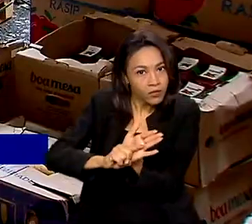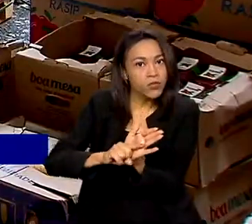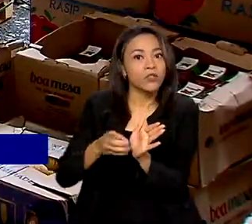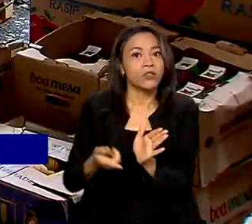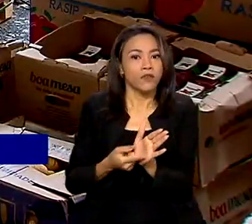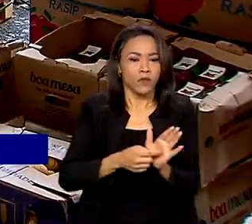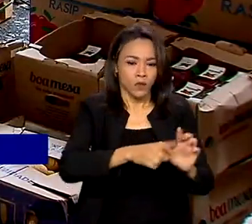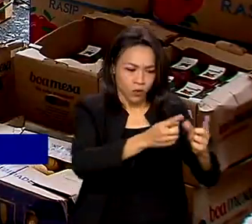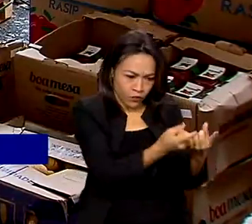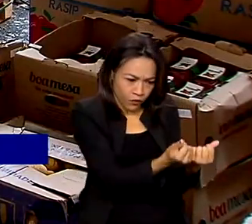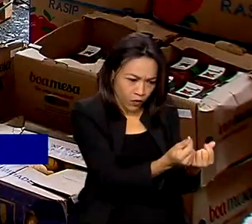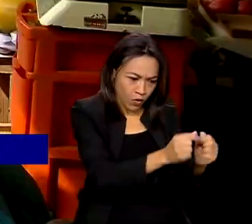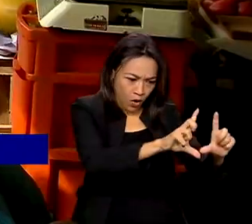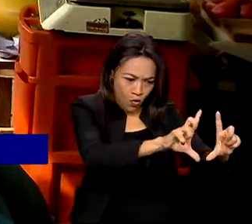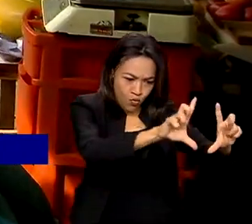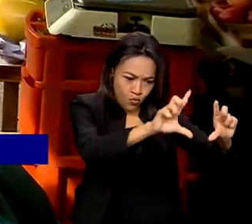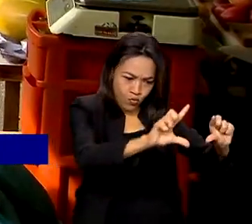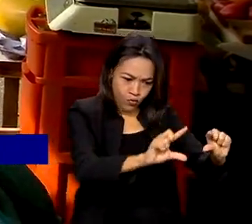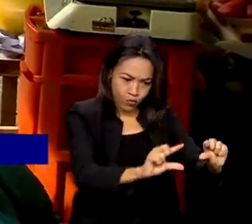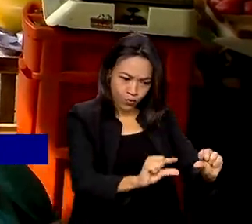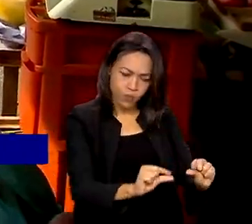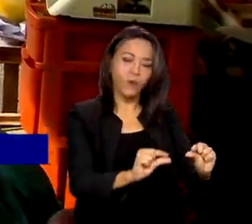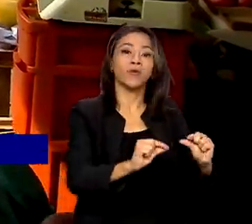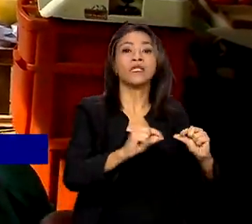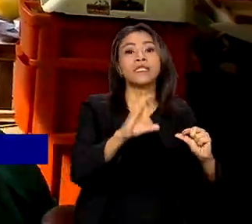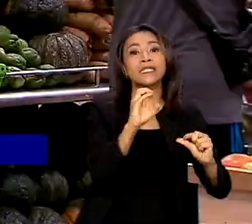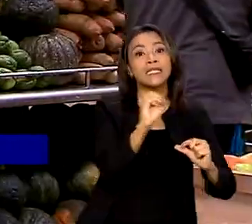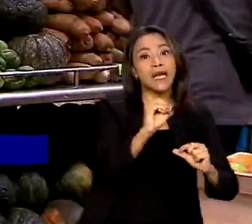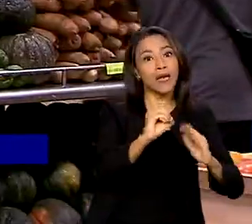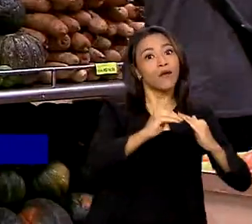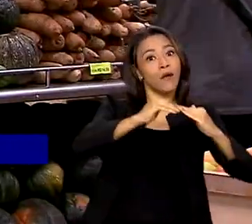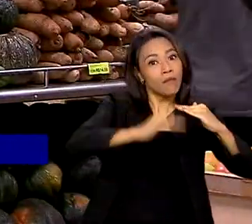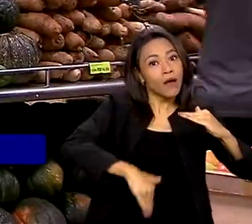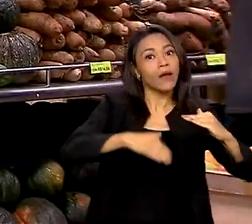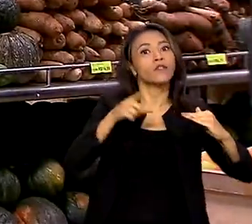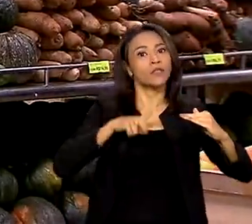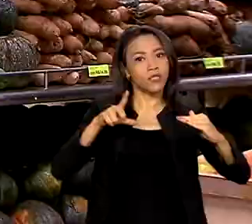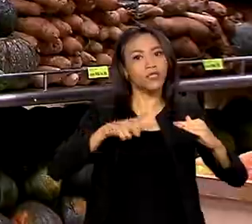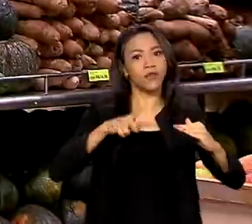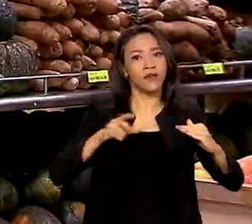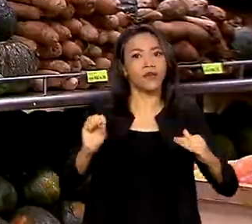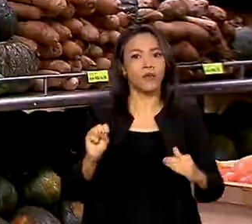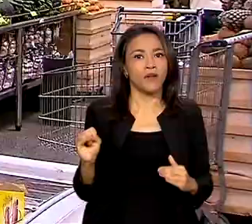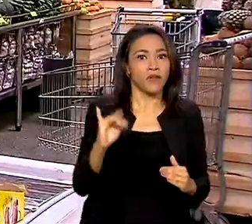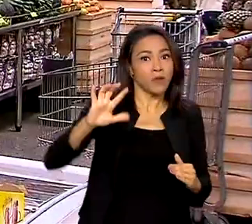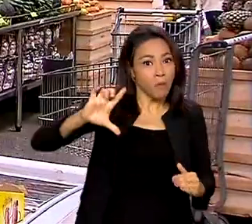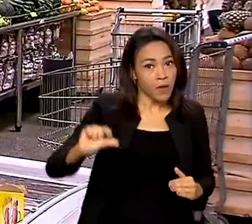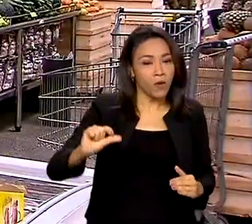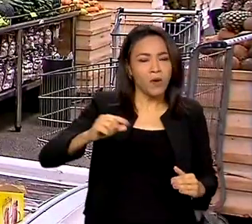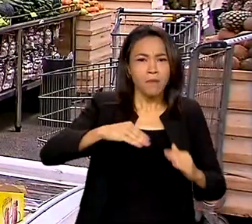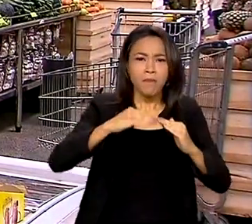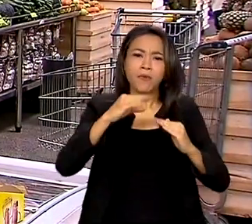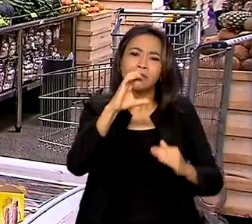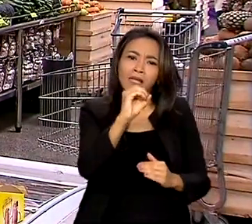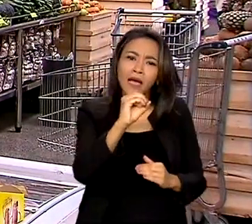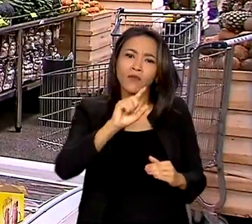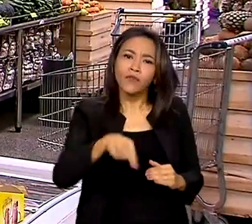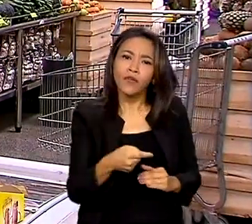Os preços registraram índice abaixo de zero e marcaram deflação de menos 0